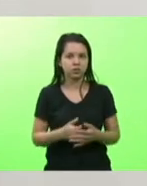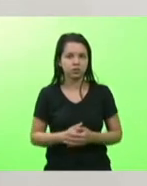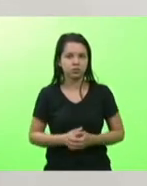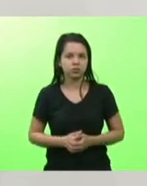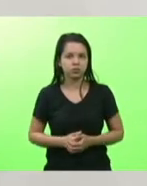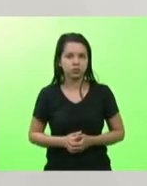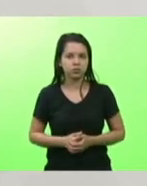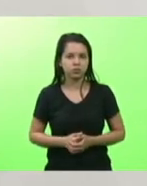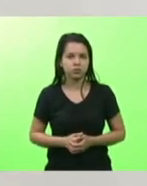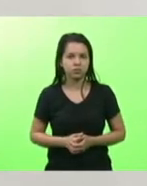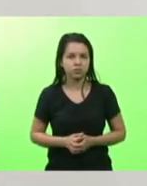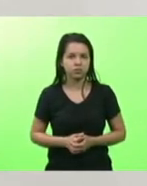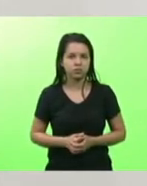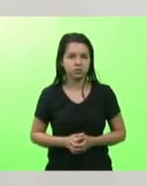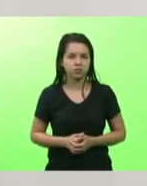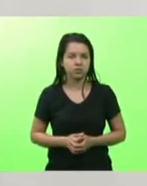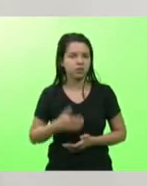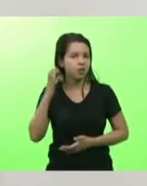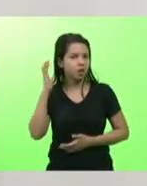rádio e pela TV Alesc